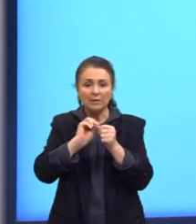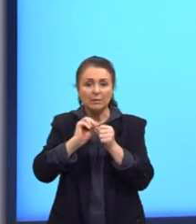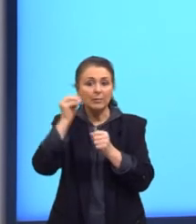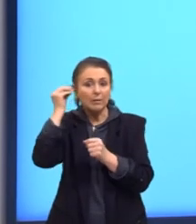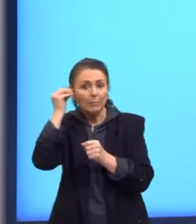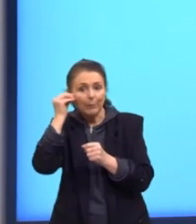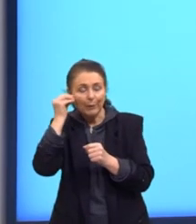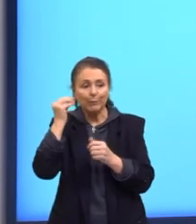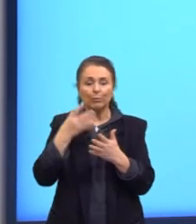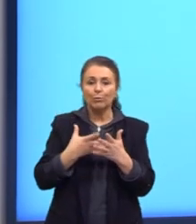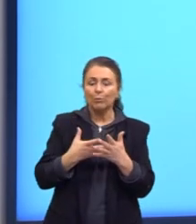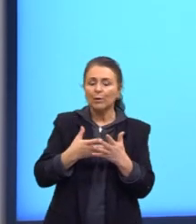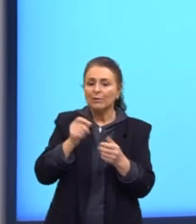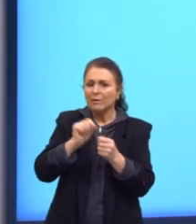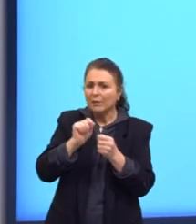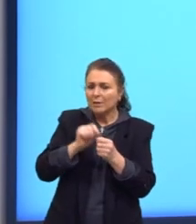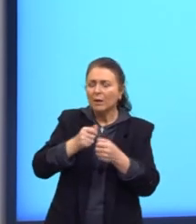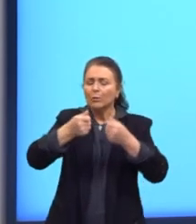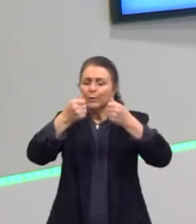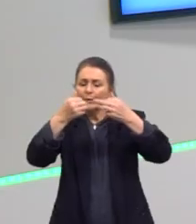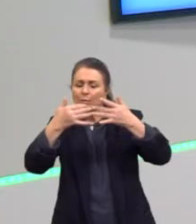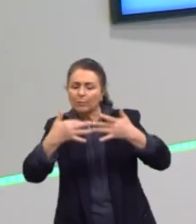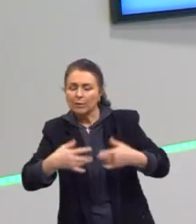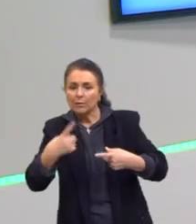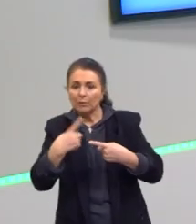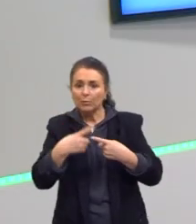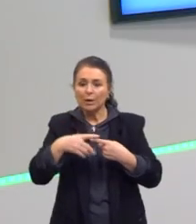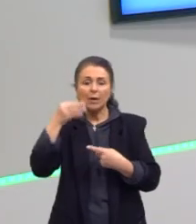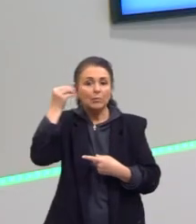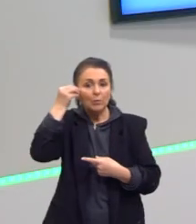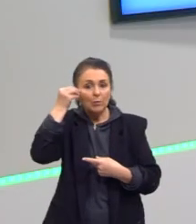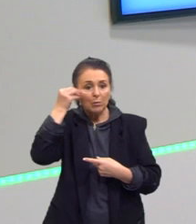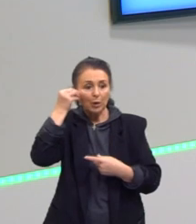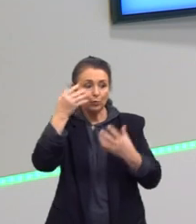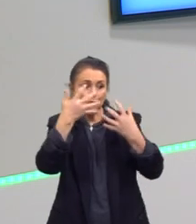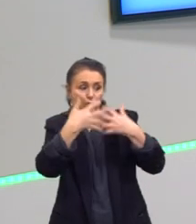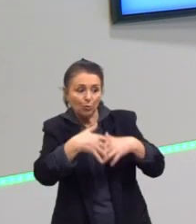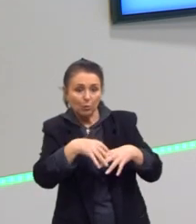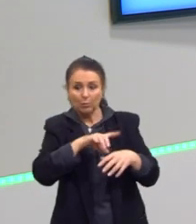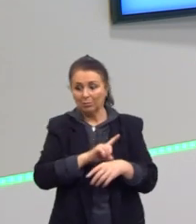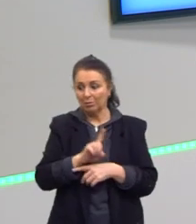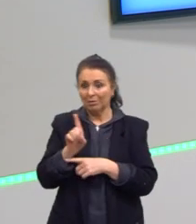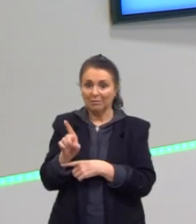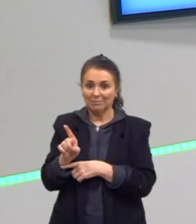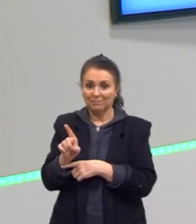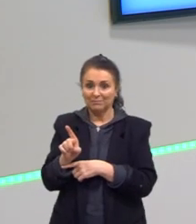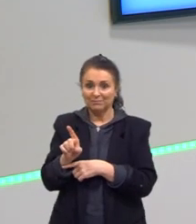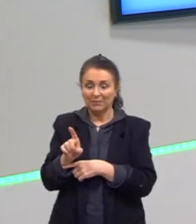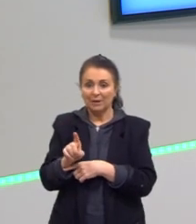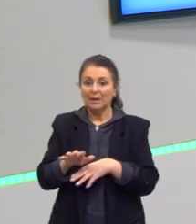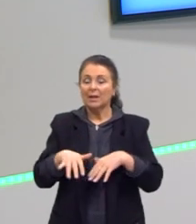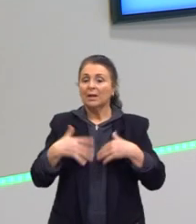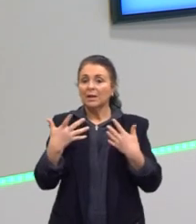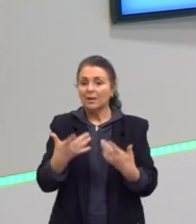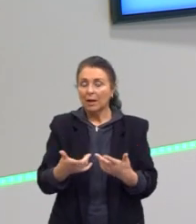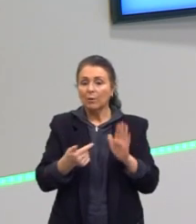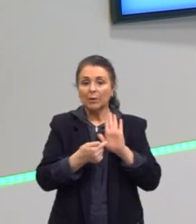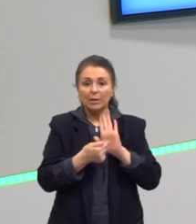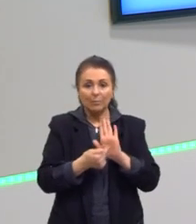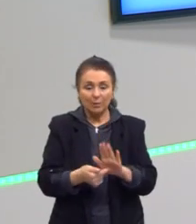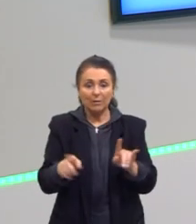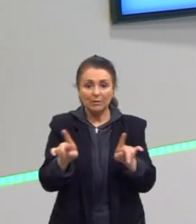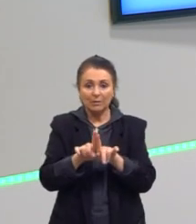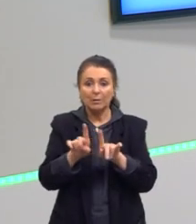se eles funcionam. E ele explica o porquê que os experimentos funcionam ou não. Então, ele traz ali também